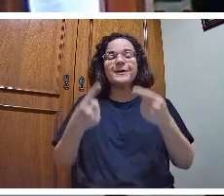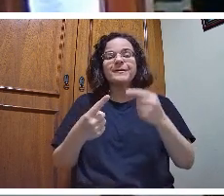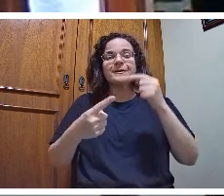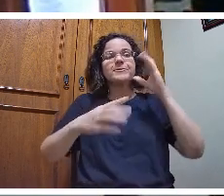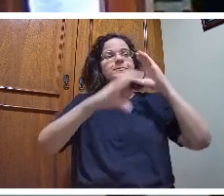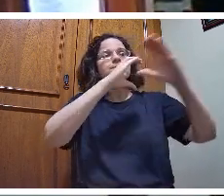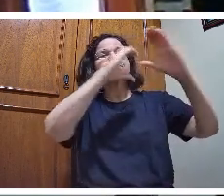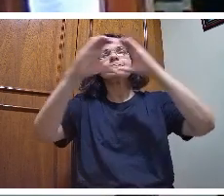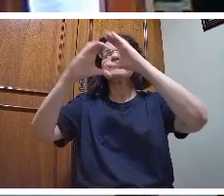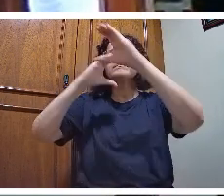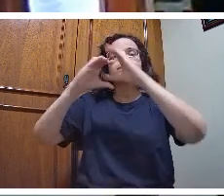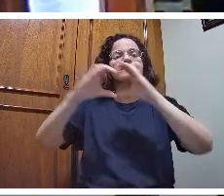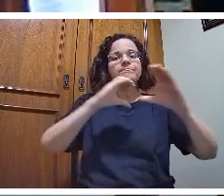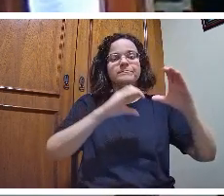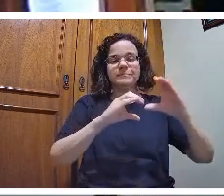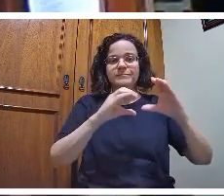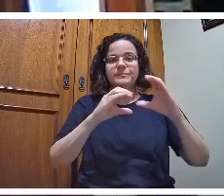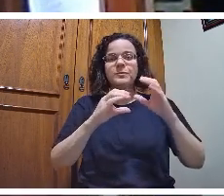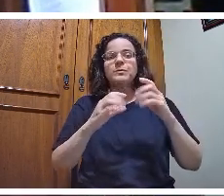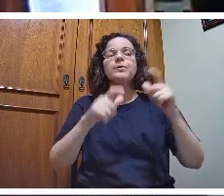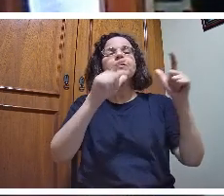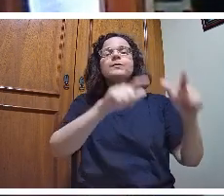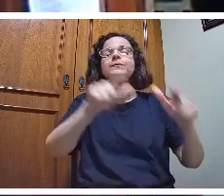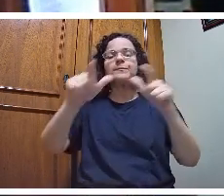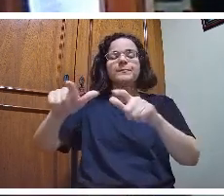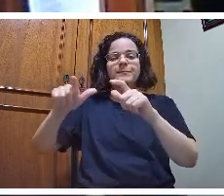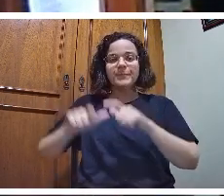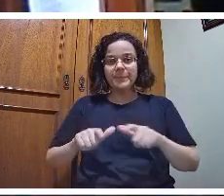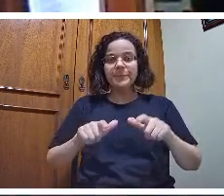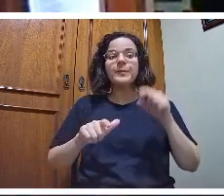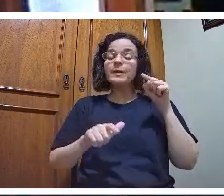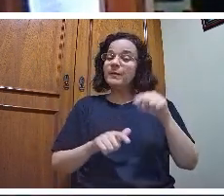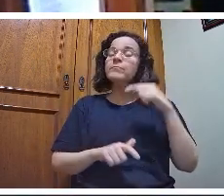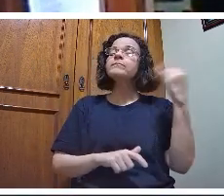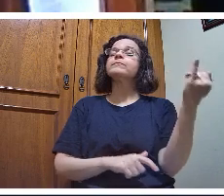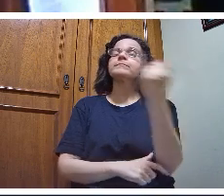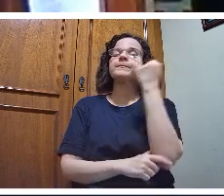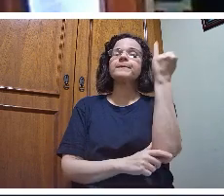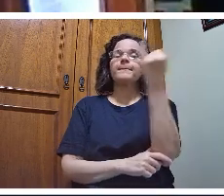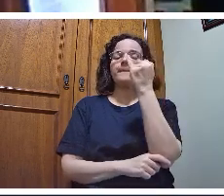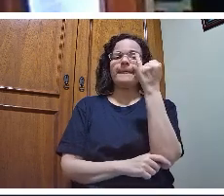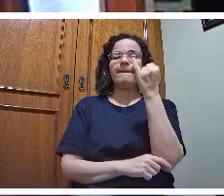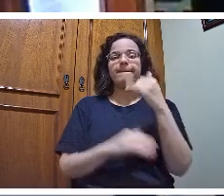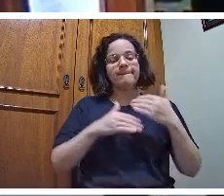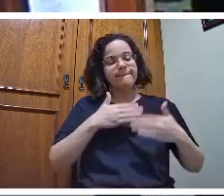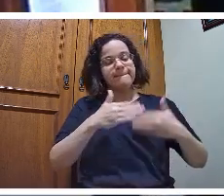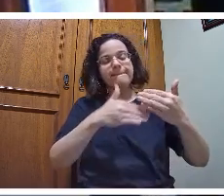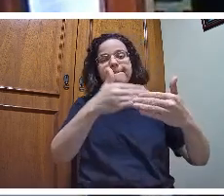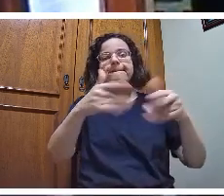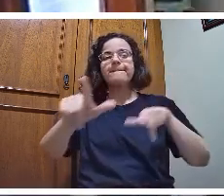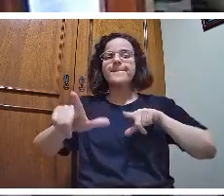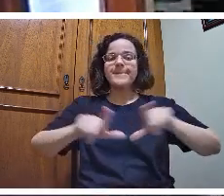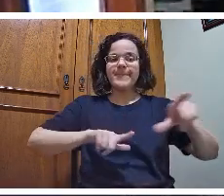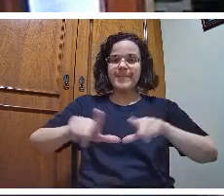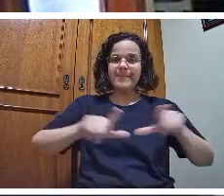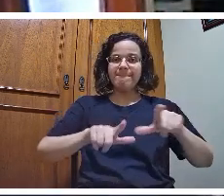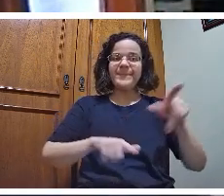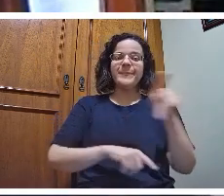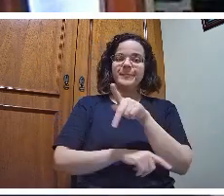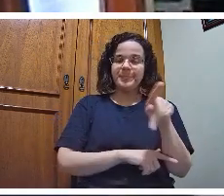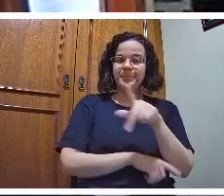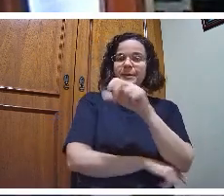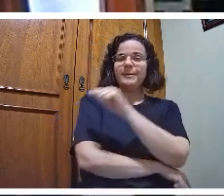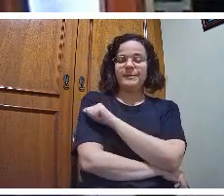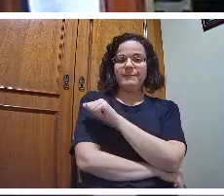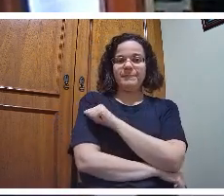são fundamentais no processo de trabalho docente-dicente hoje. Devo lembrar,